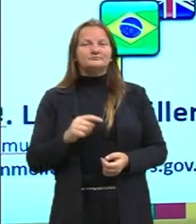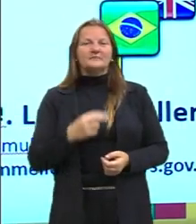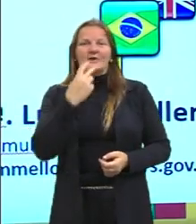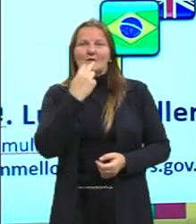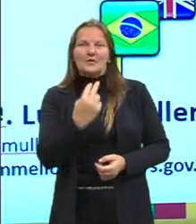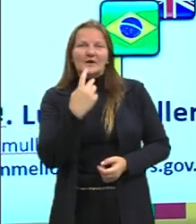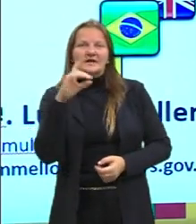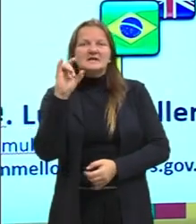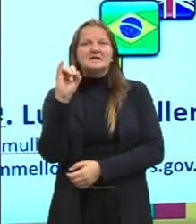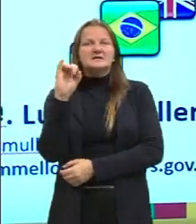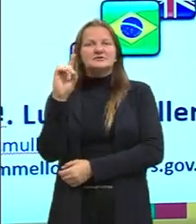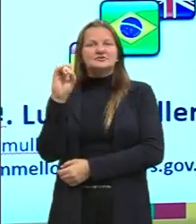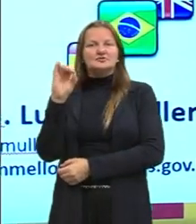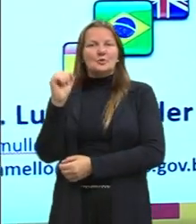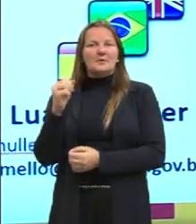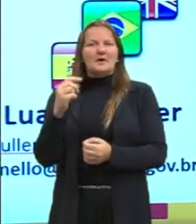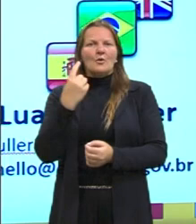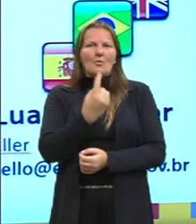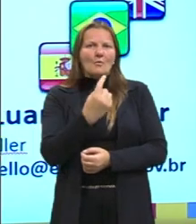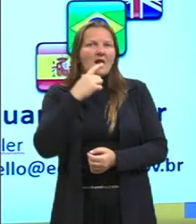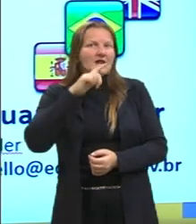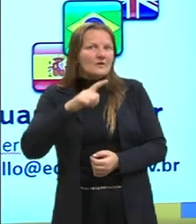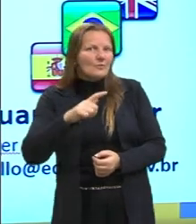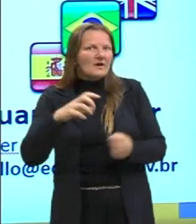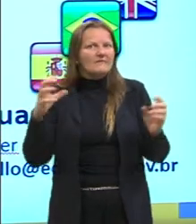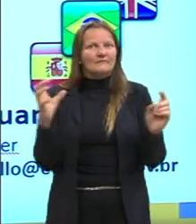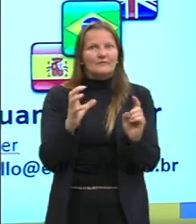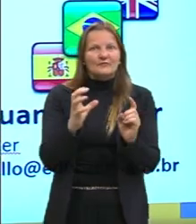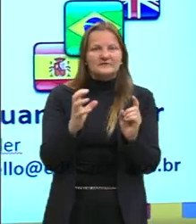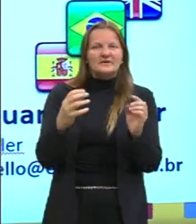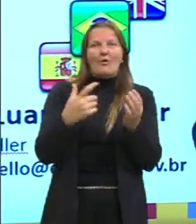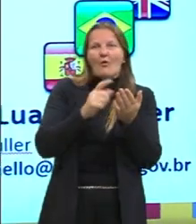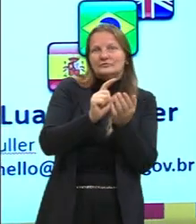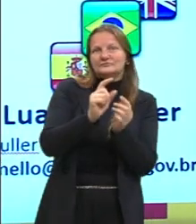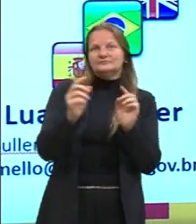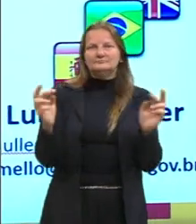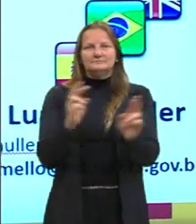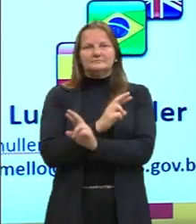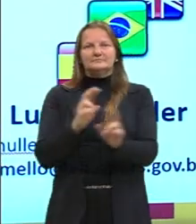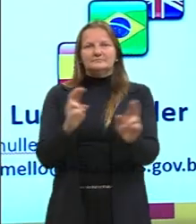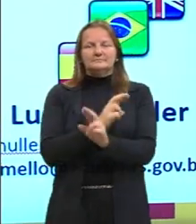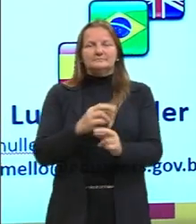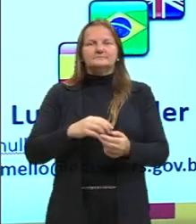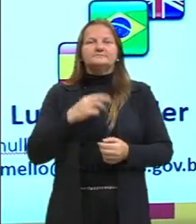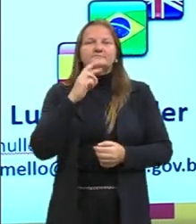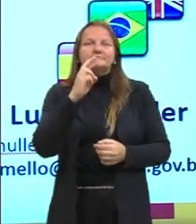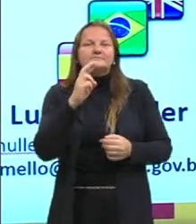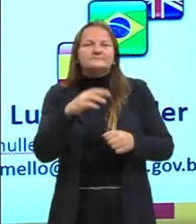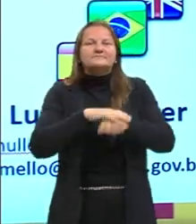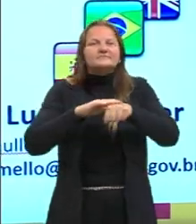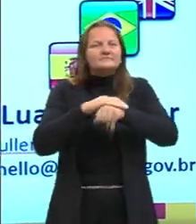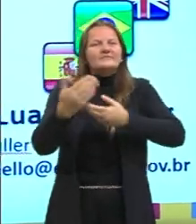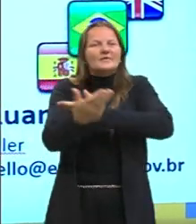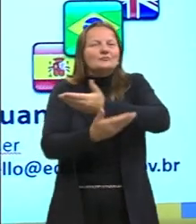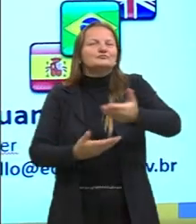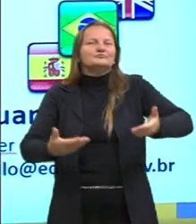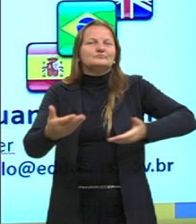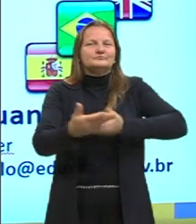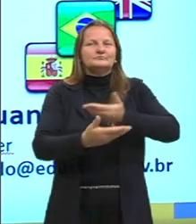influencia em outro, será? Estamos respondendo essas questões à medida que vamos conversando.